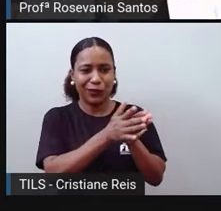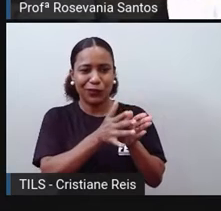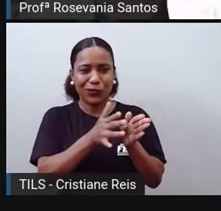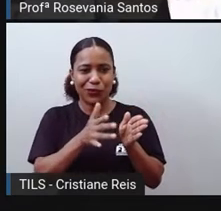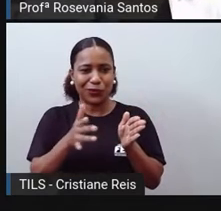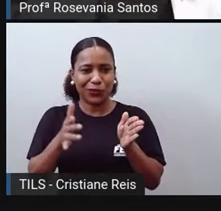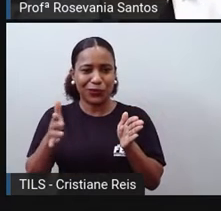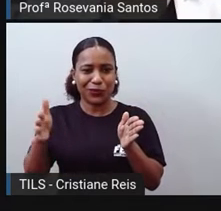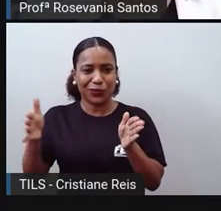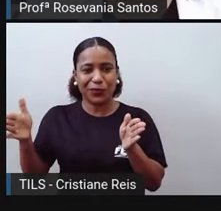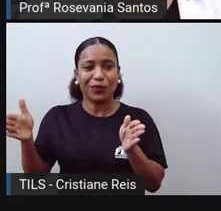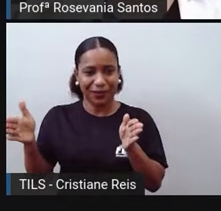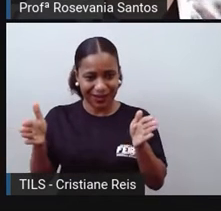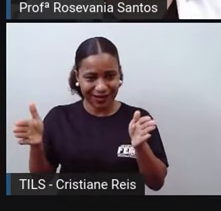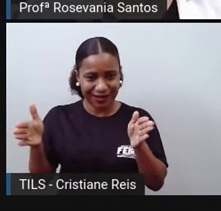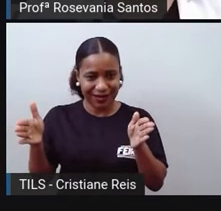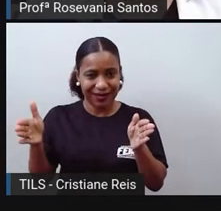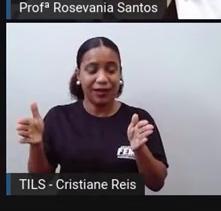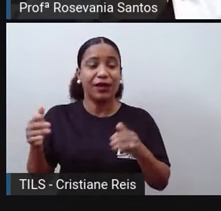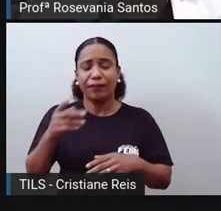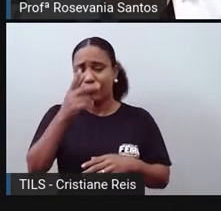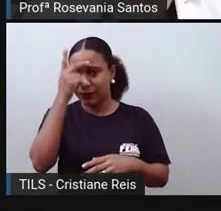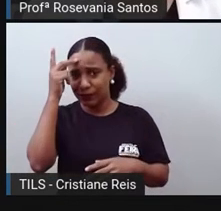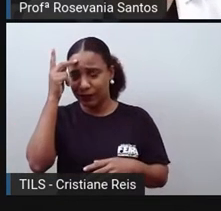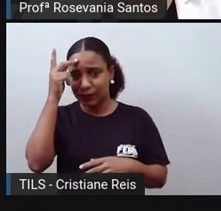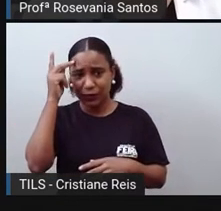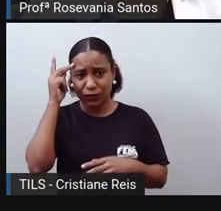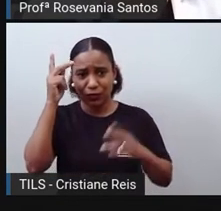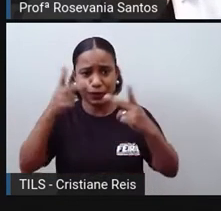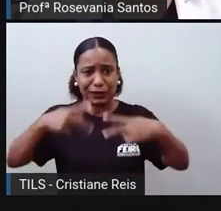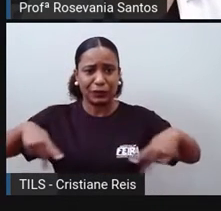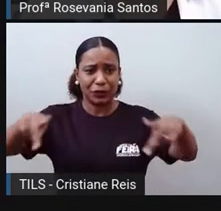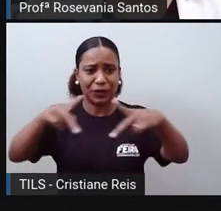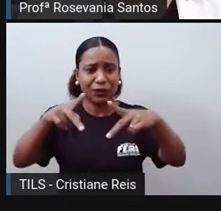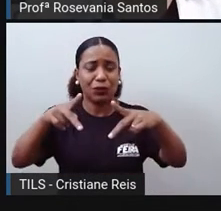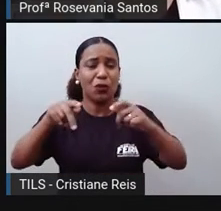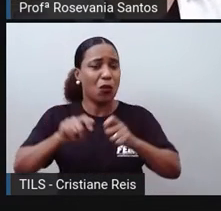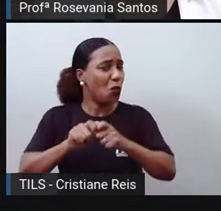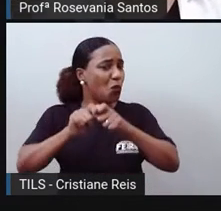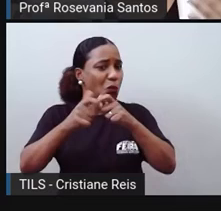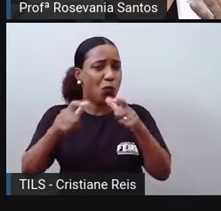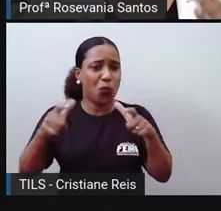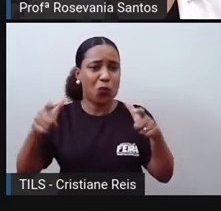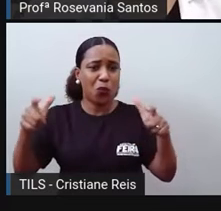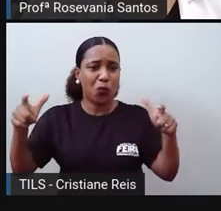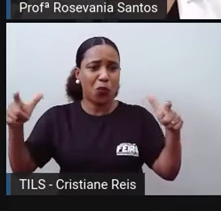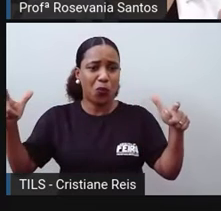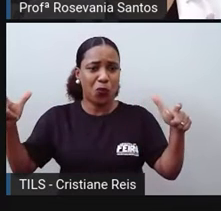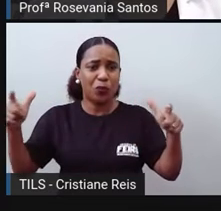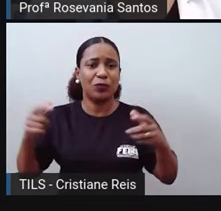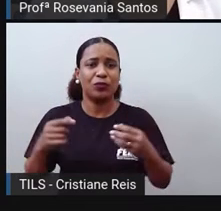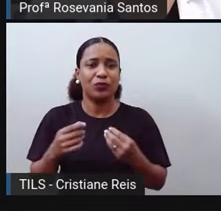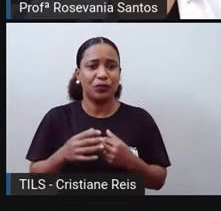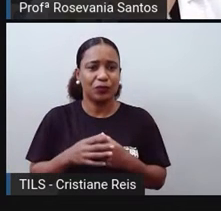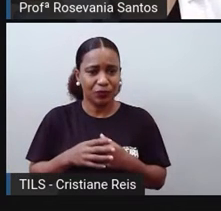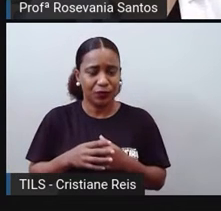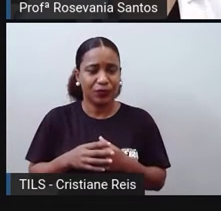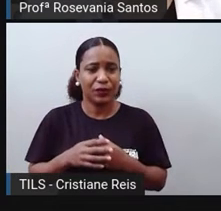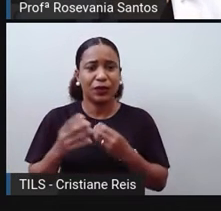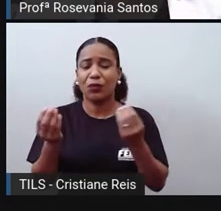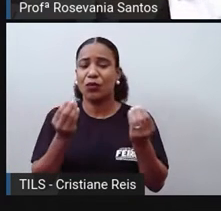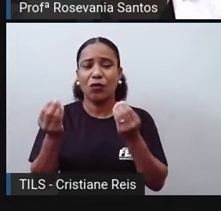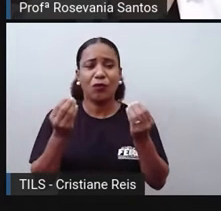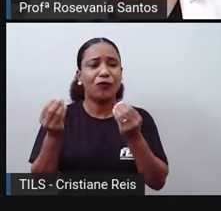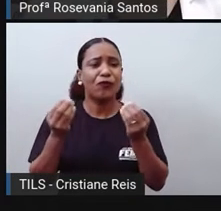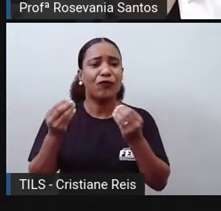a população, ela cresceu. Mas quais são as causas desse aumento populacional? A gente vê que a gente levou praticamente